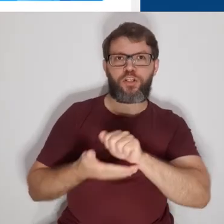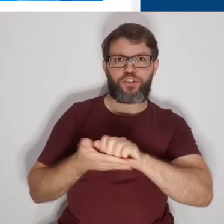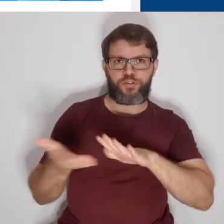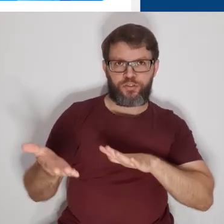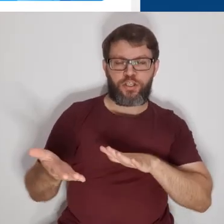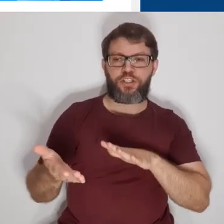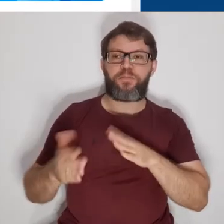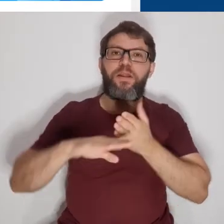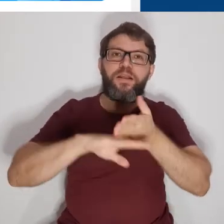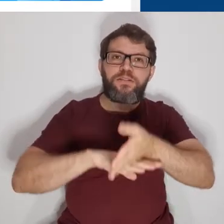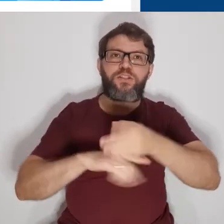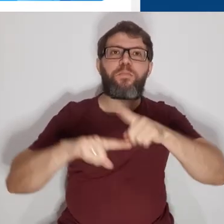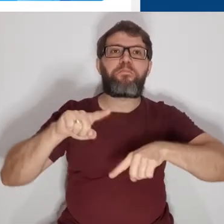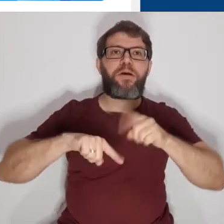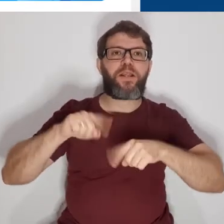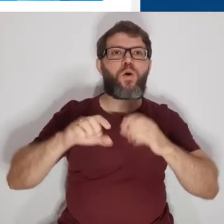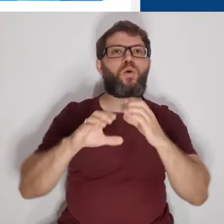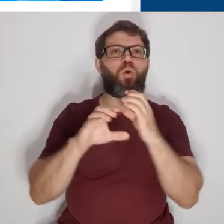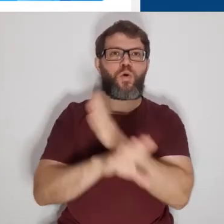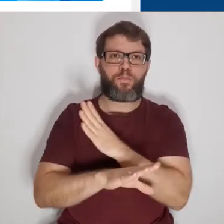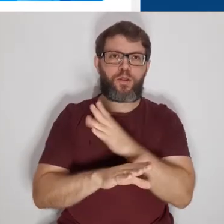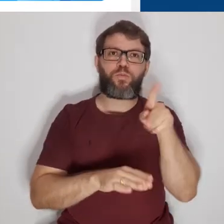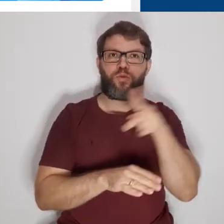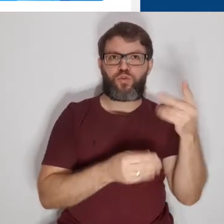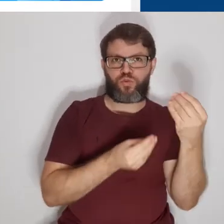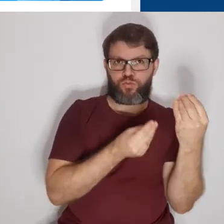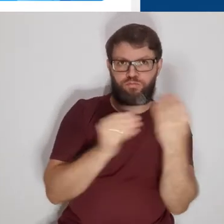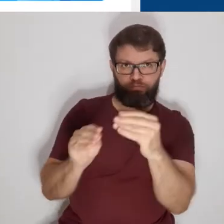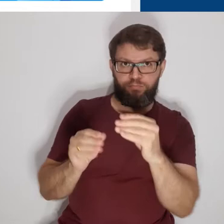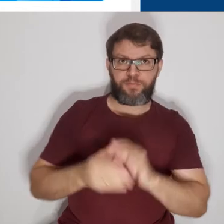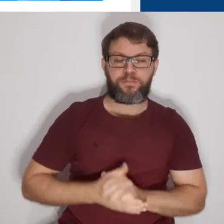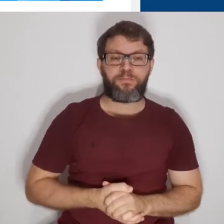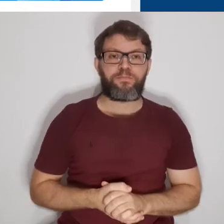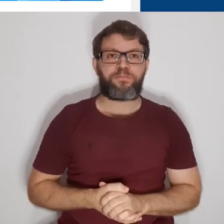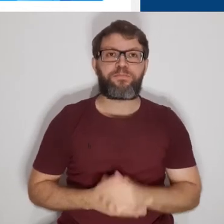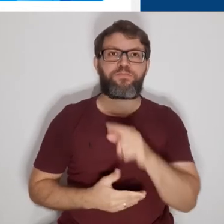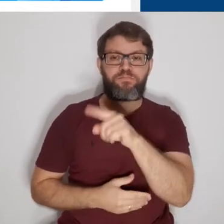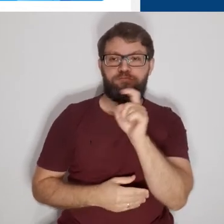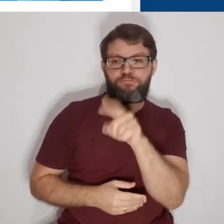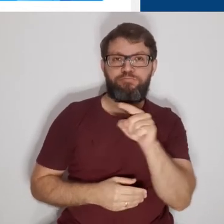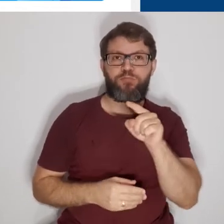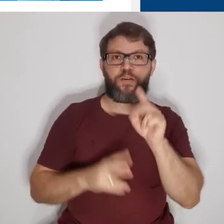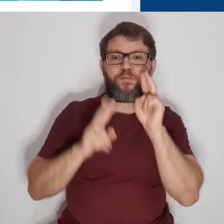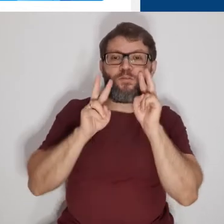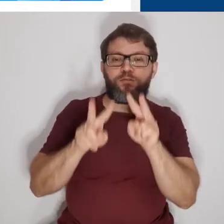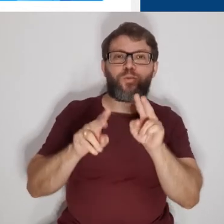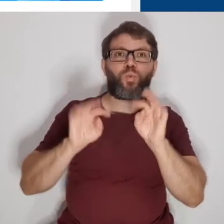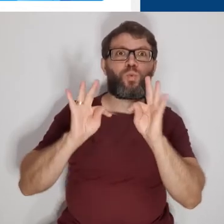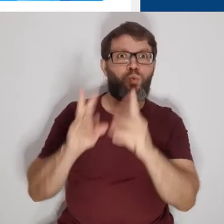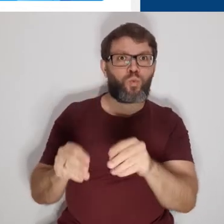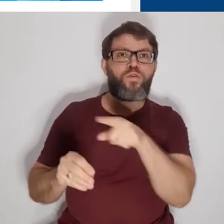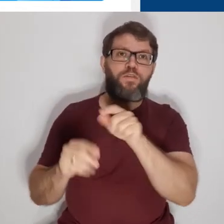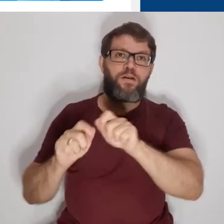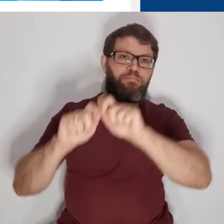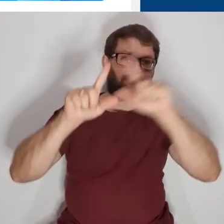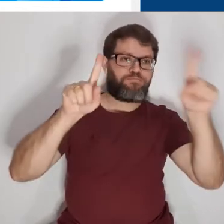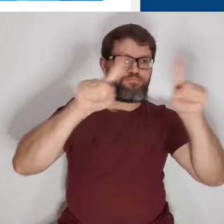pode clicar nas atividades para ter acesso ao material completo enviado pelo professor. Ao clicar em visualizar tudo, você é